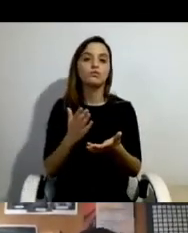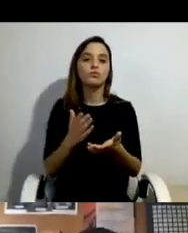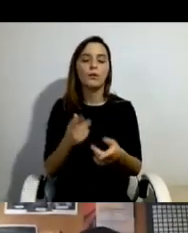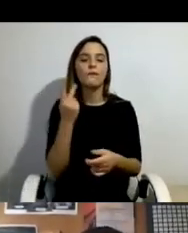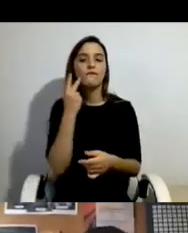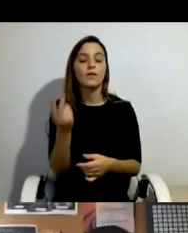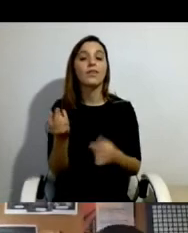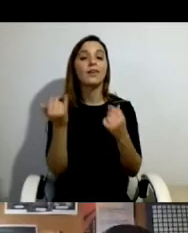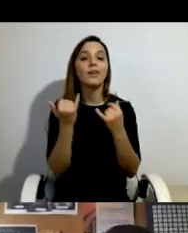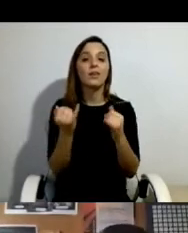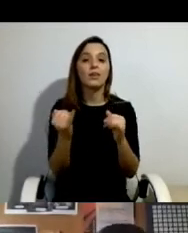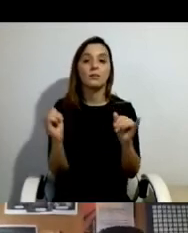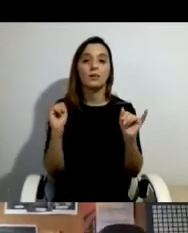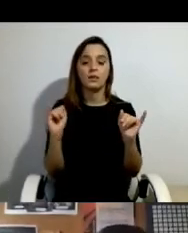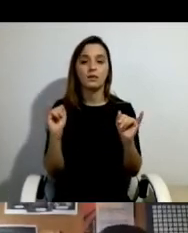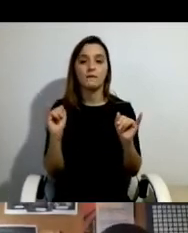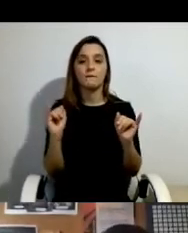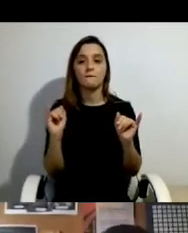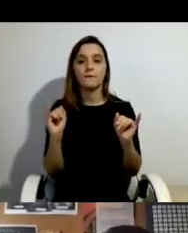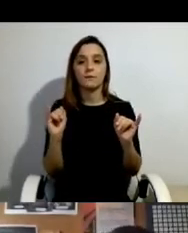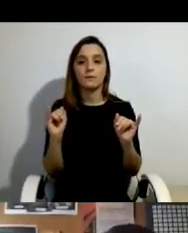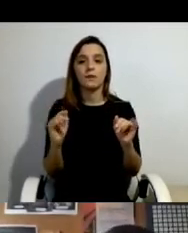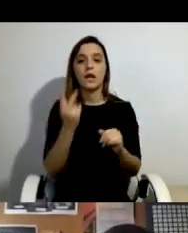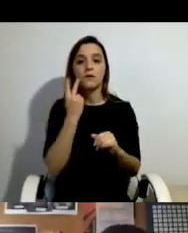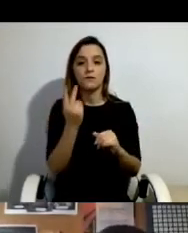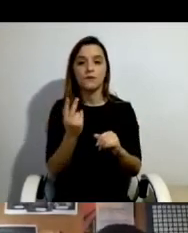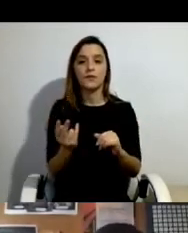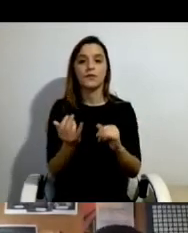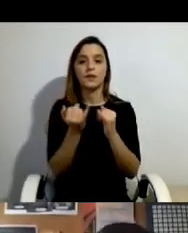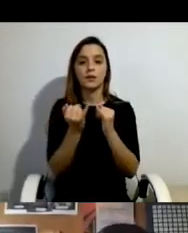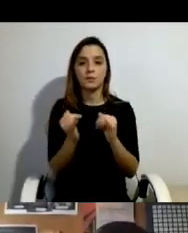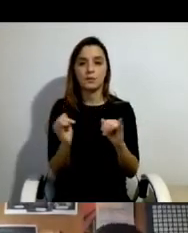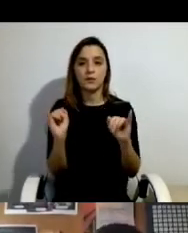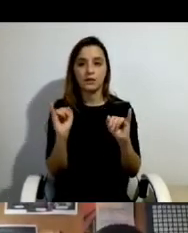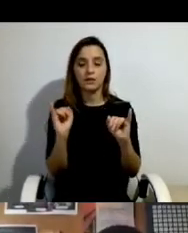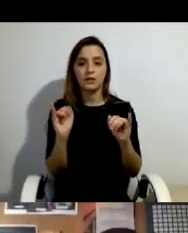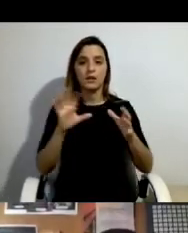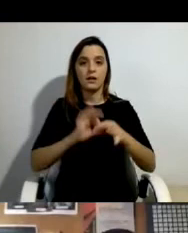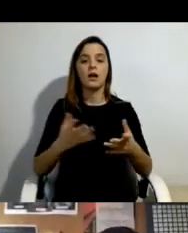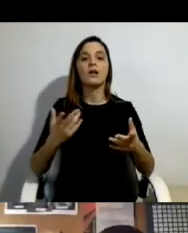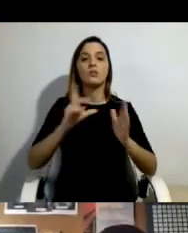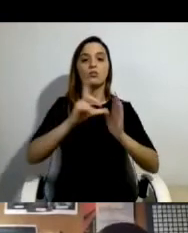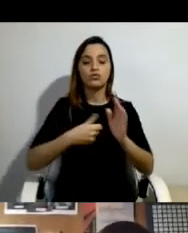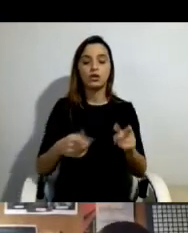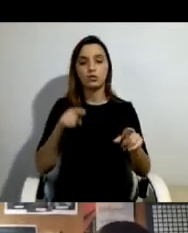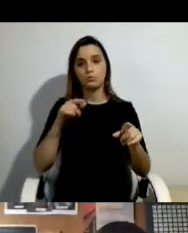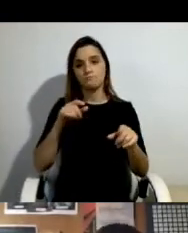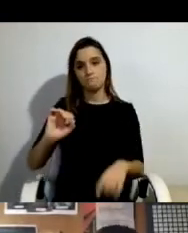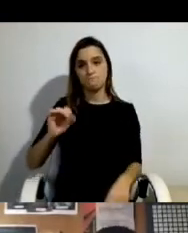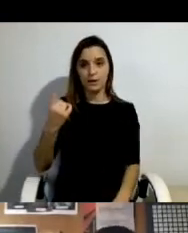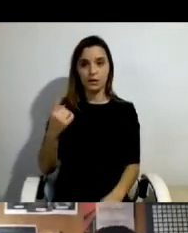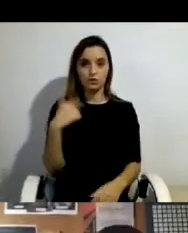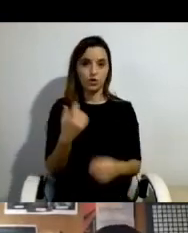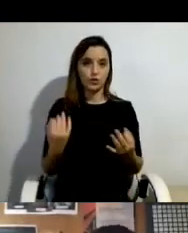é a vida independente relativamente ao projeto piloto que nós analisamos no PECID